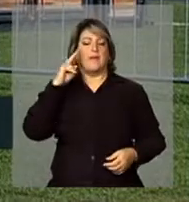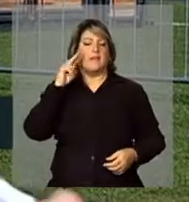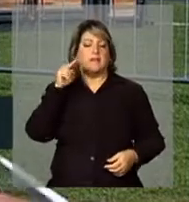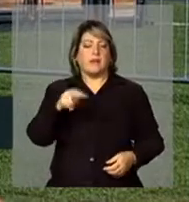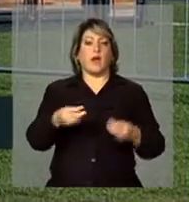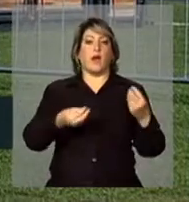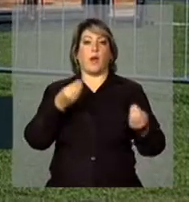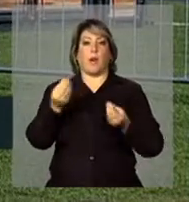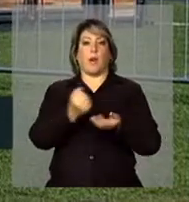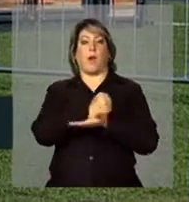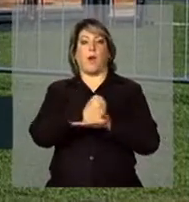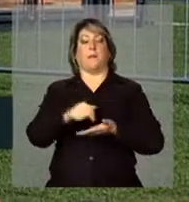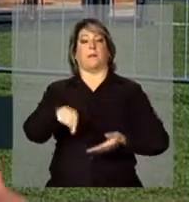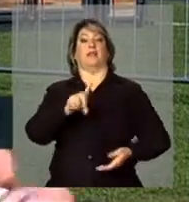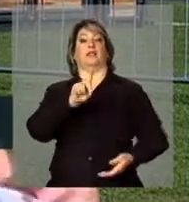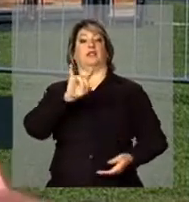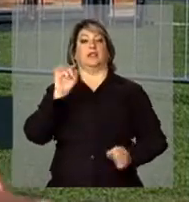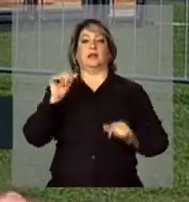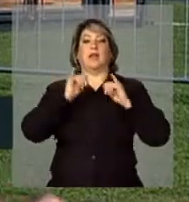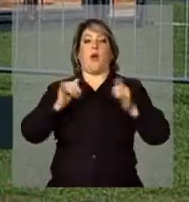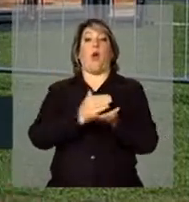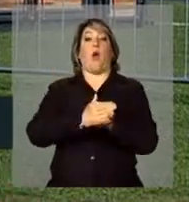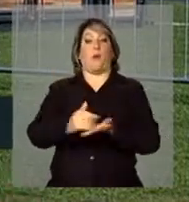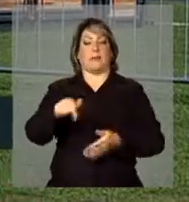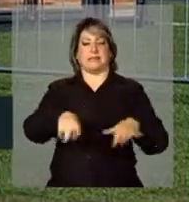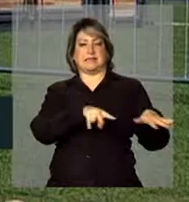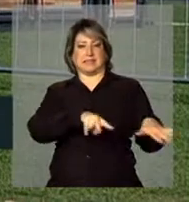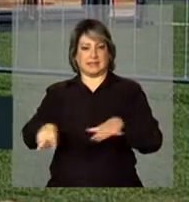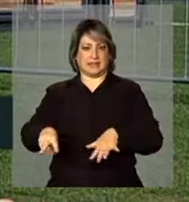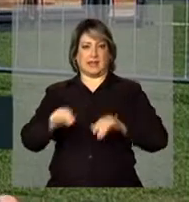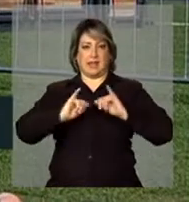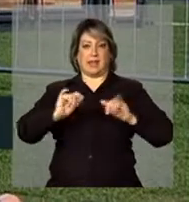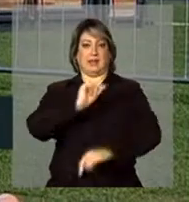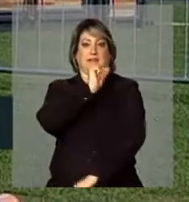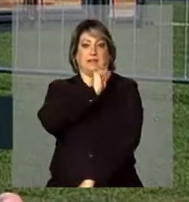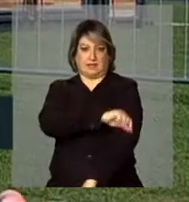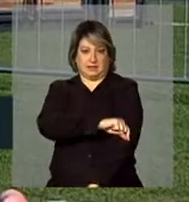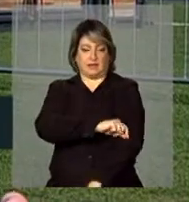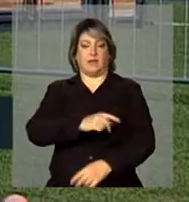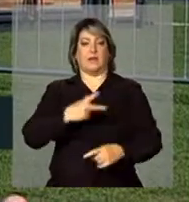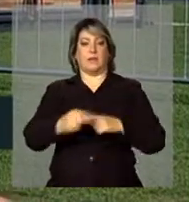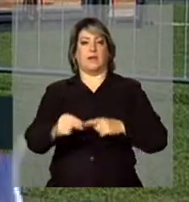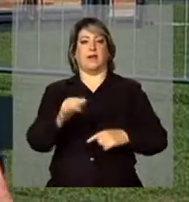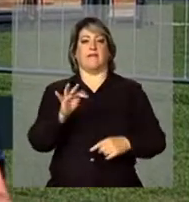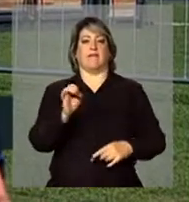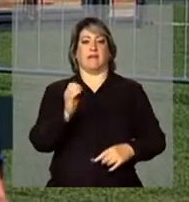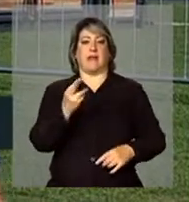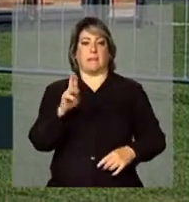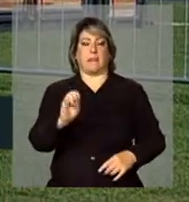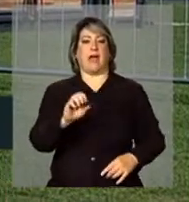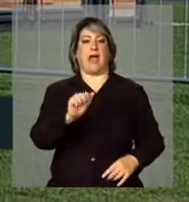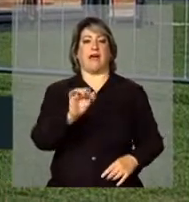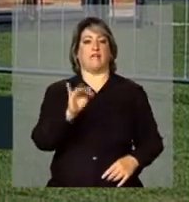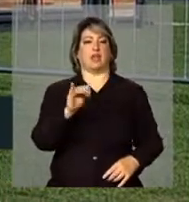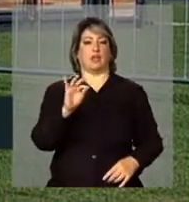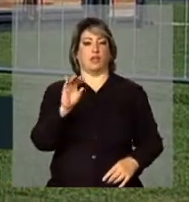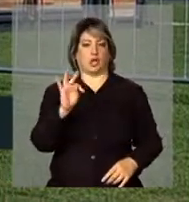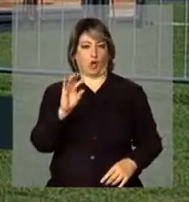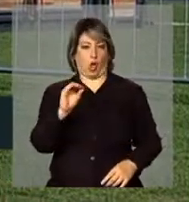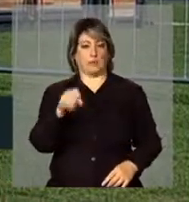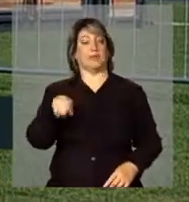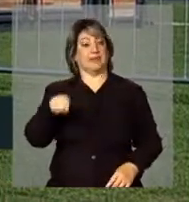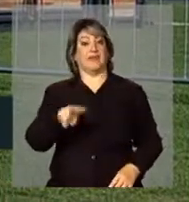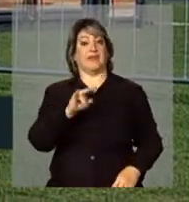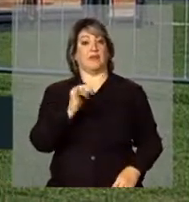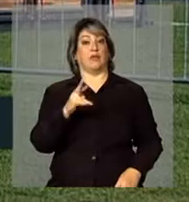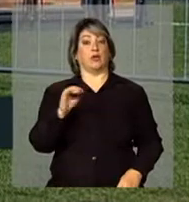marcar esse dia da campanha, essa semana da campanha contra a febre aftosa. A febre aftosa é causada por um vírus,